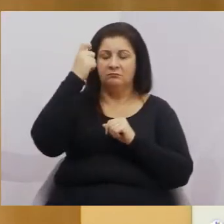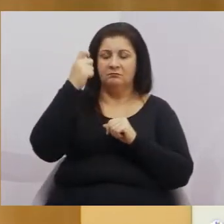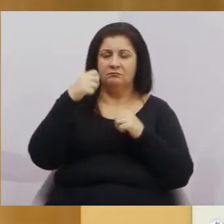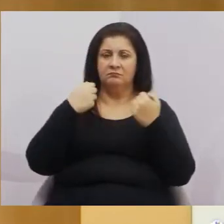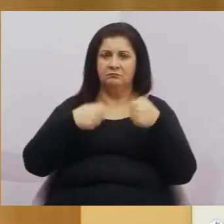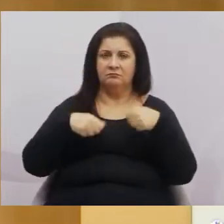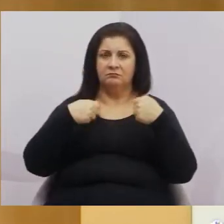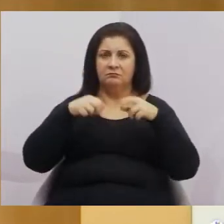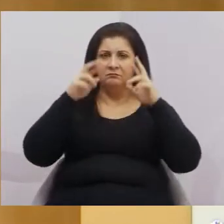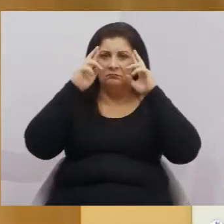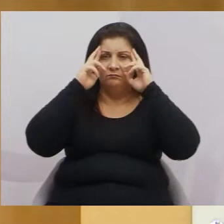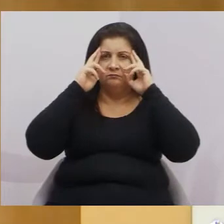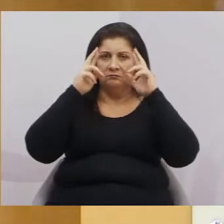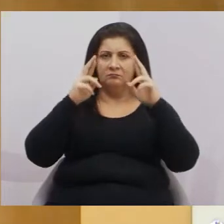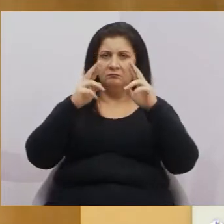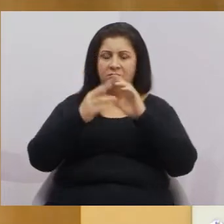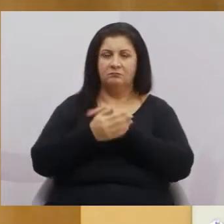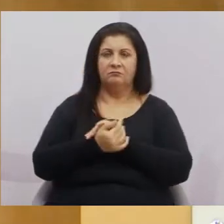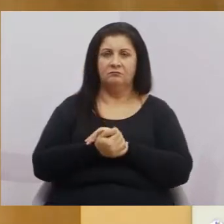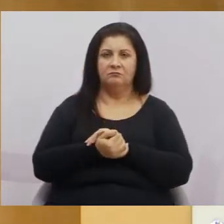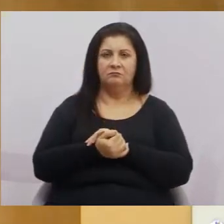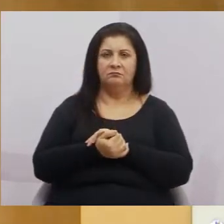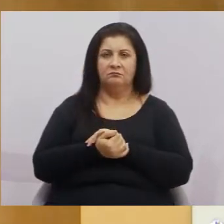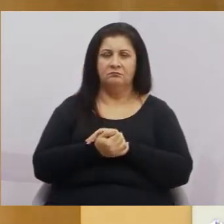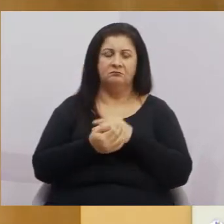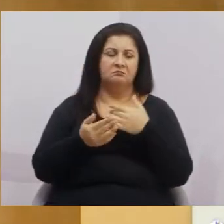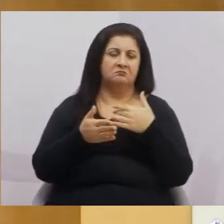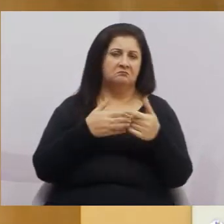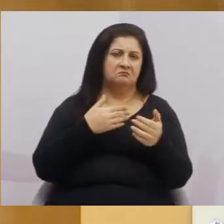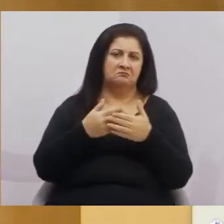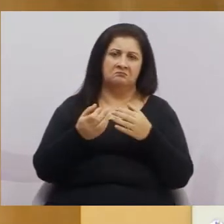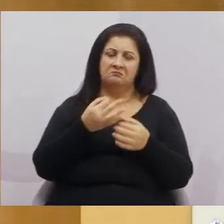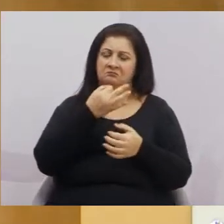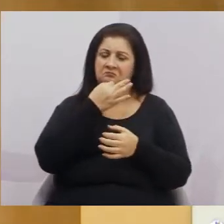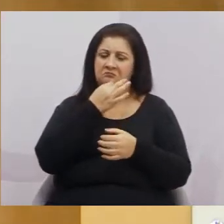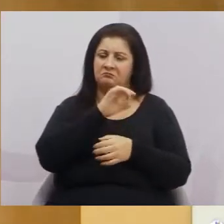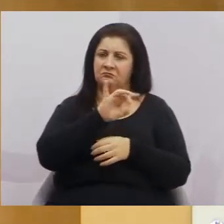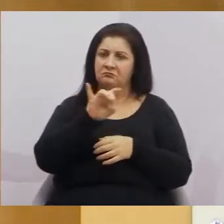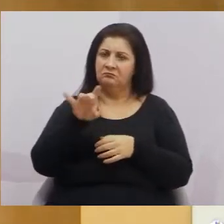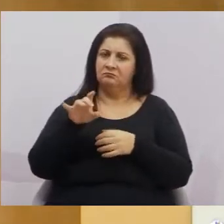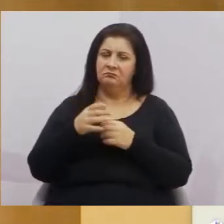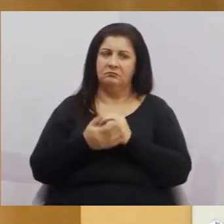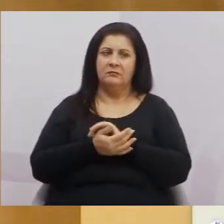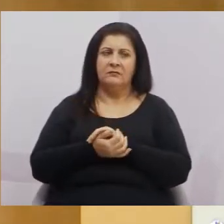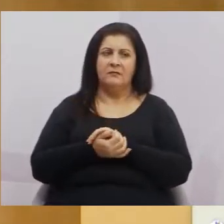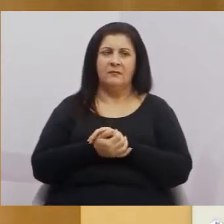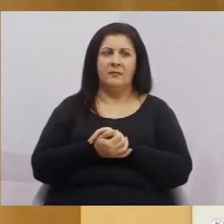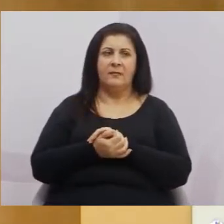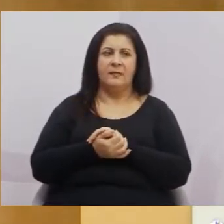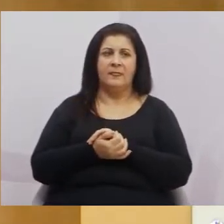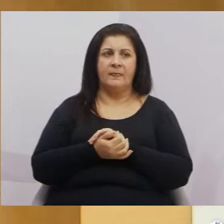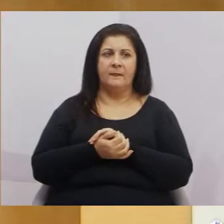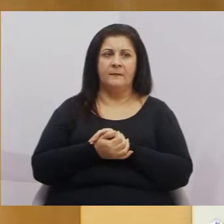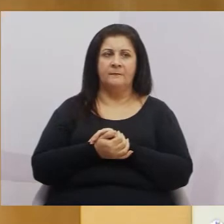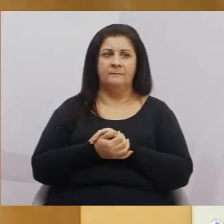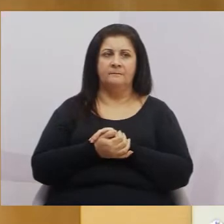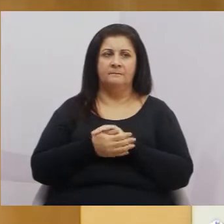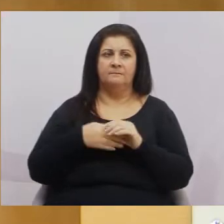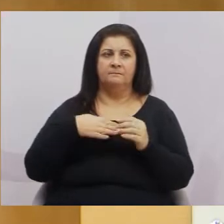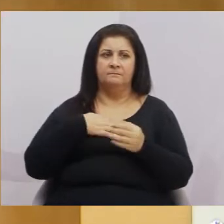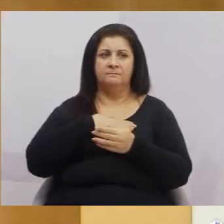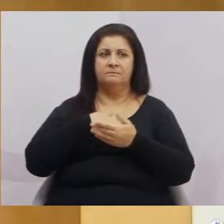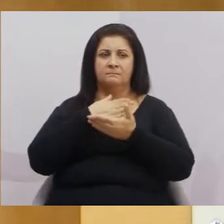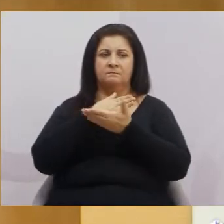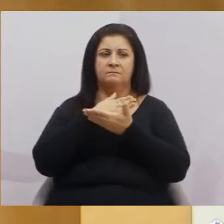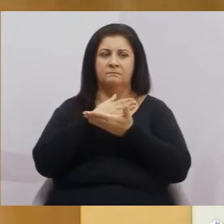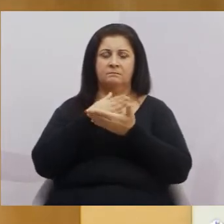ser respeitadas, indiferente da opinião de cada pessoa. Eu gostaria de começar